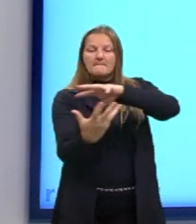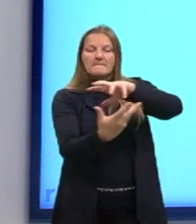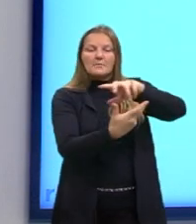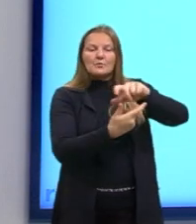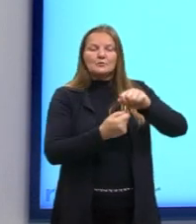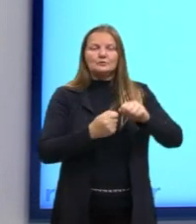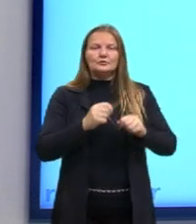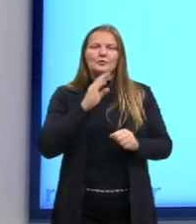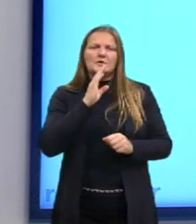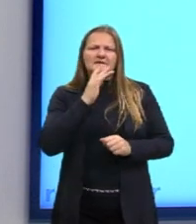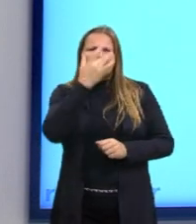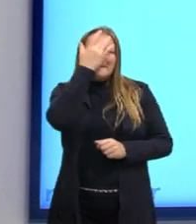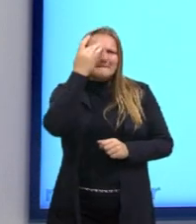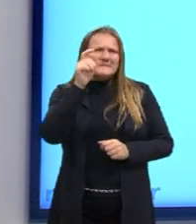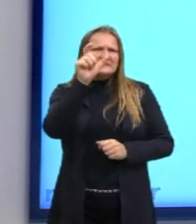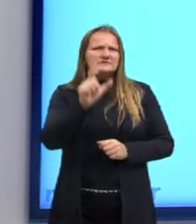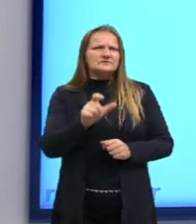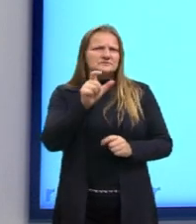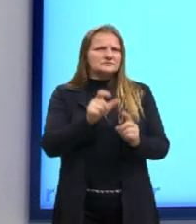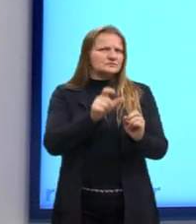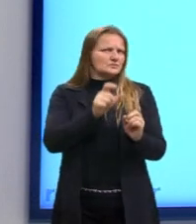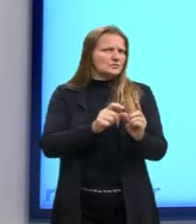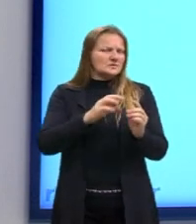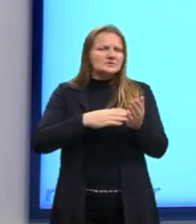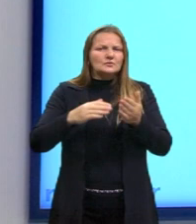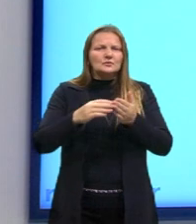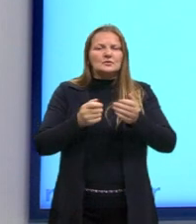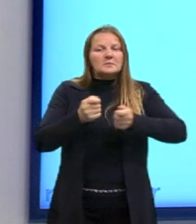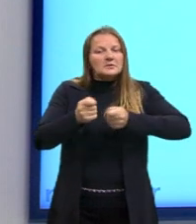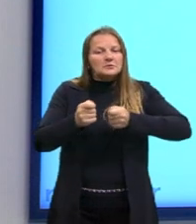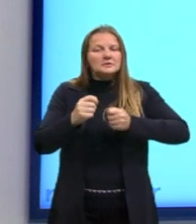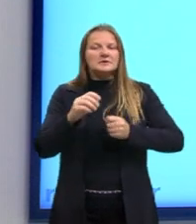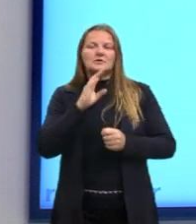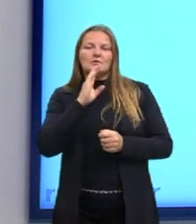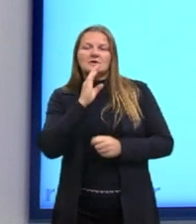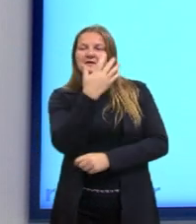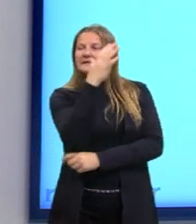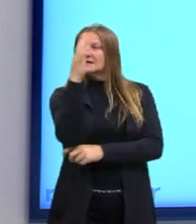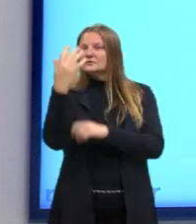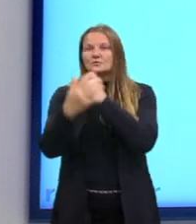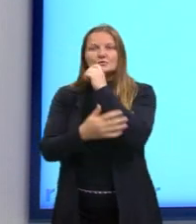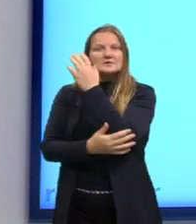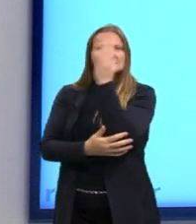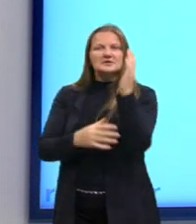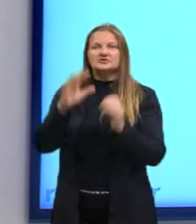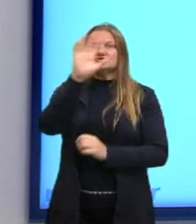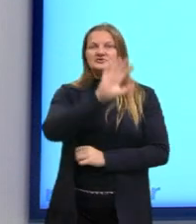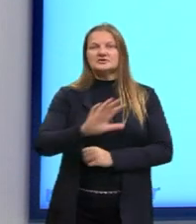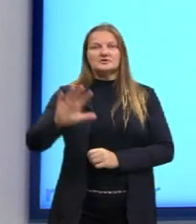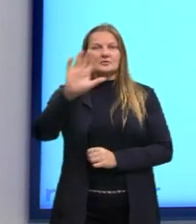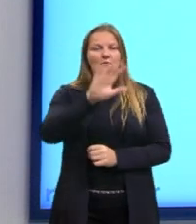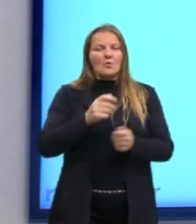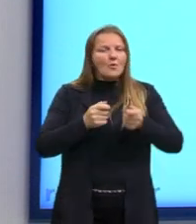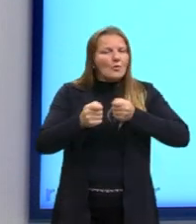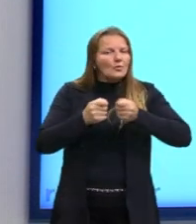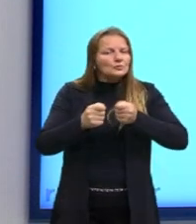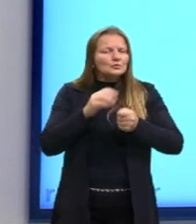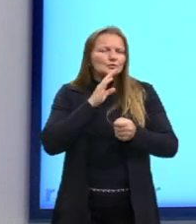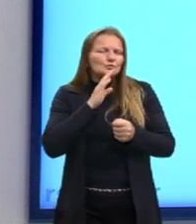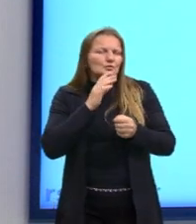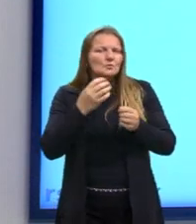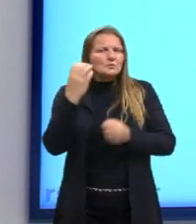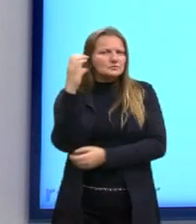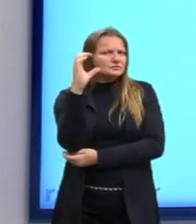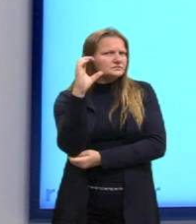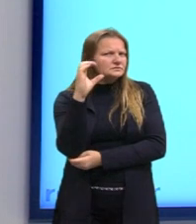humano e controlar a natureza. Essa uma, essa talvez a ciência, esse controle da natureza, talvez ela tenha sido